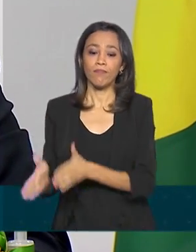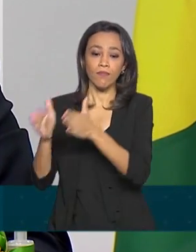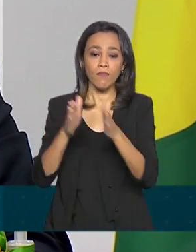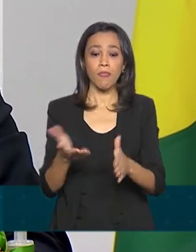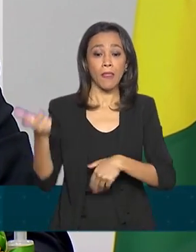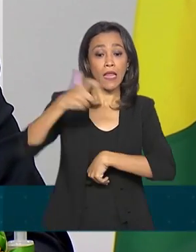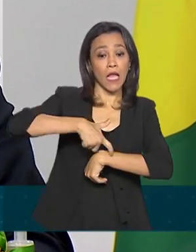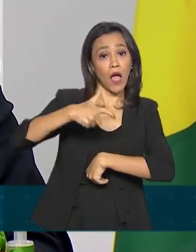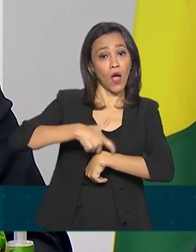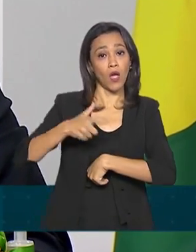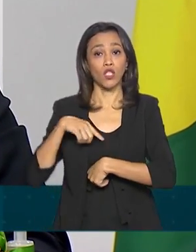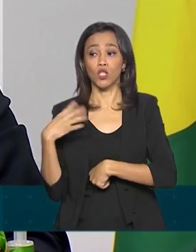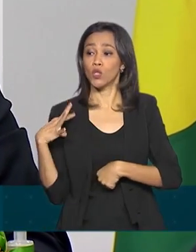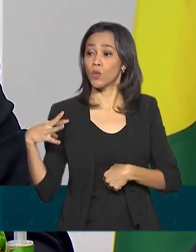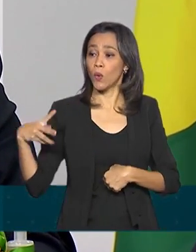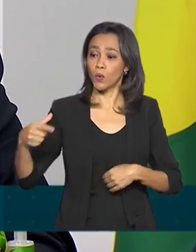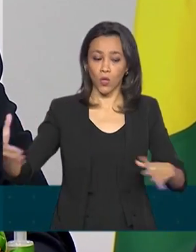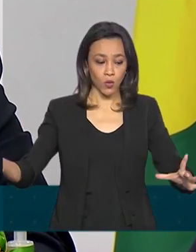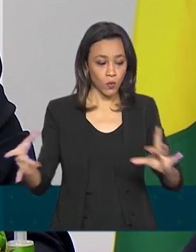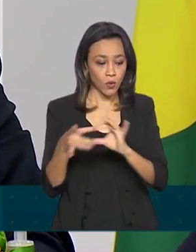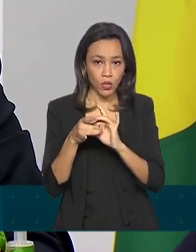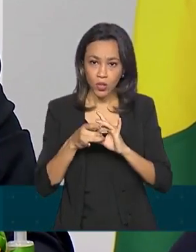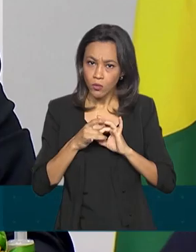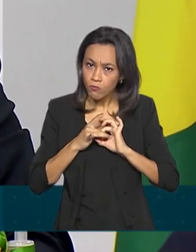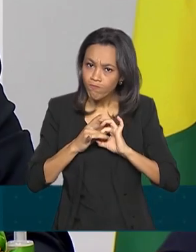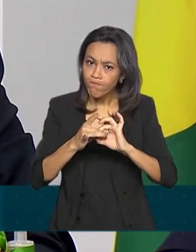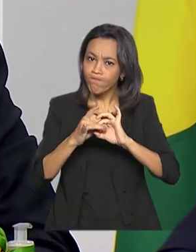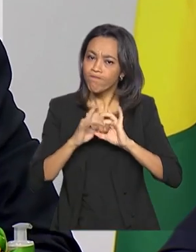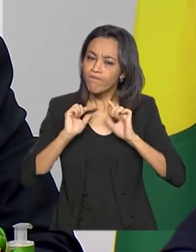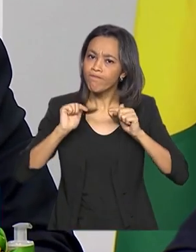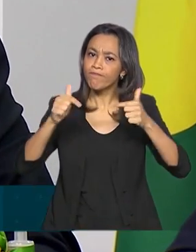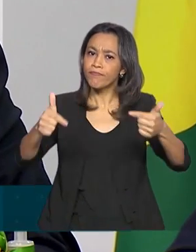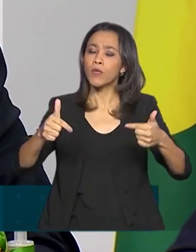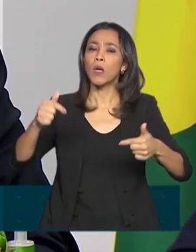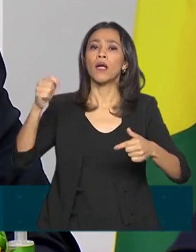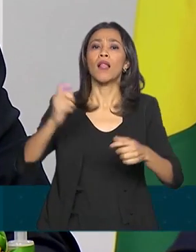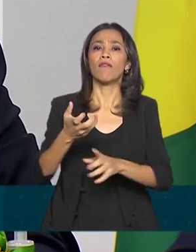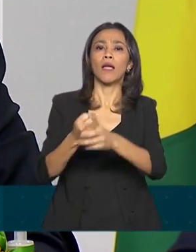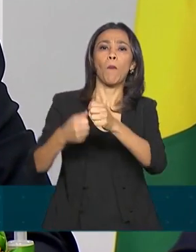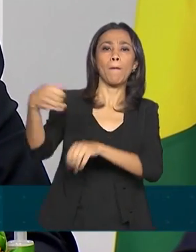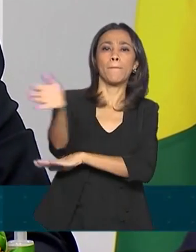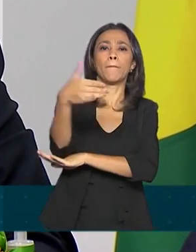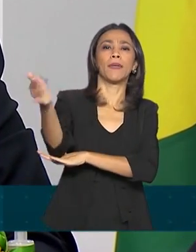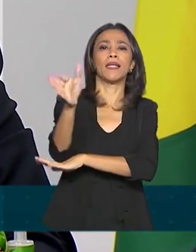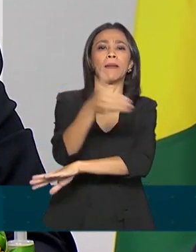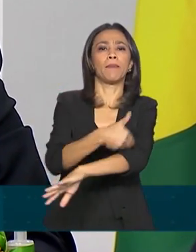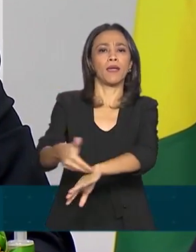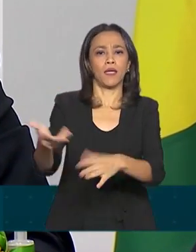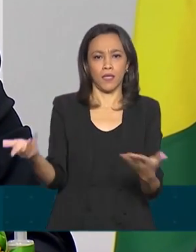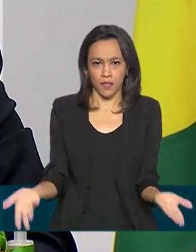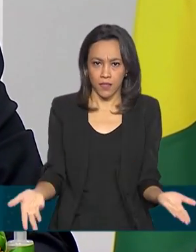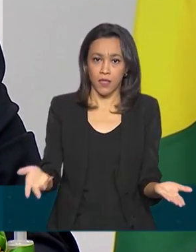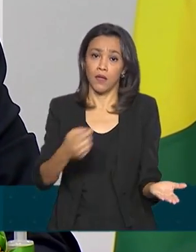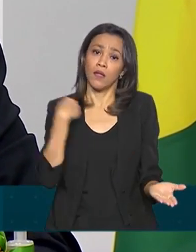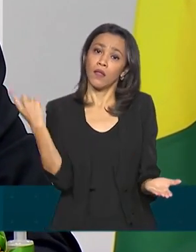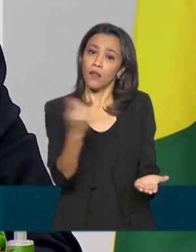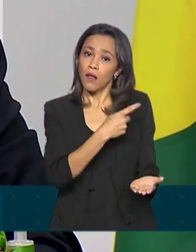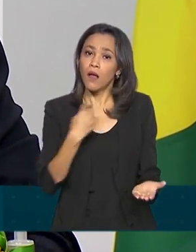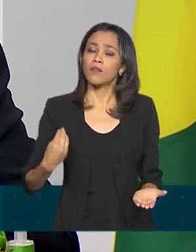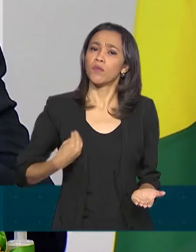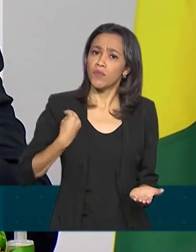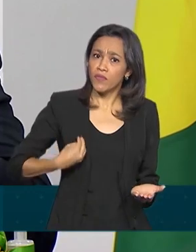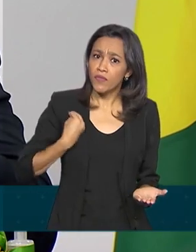as mãos, chegou a hora de todos nós levantarmos uma bandeira branca, porque nós estamos vivendo um momento